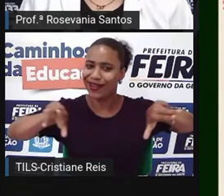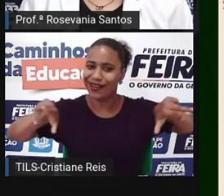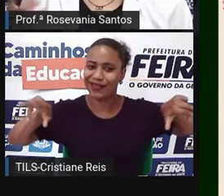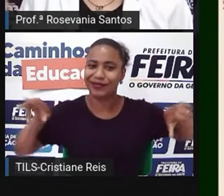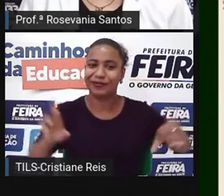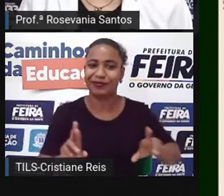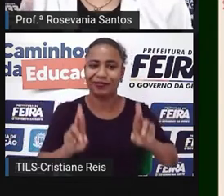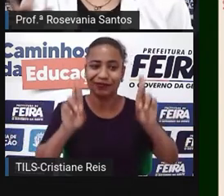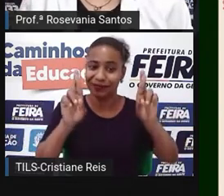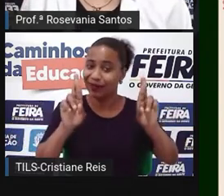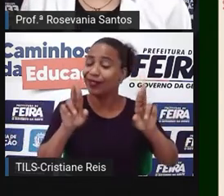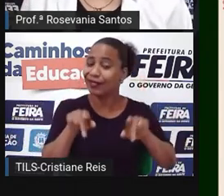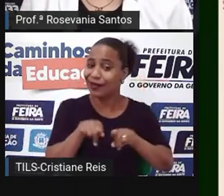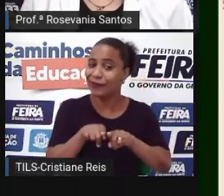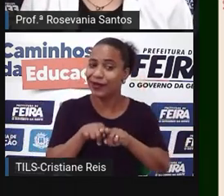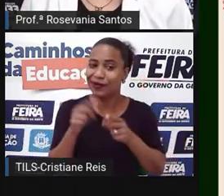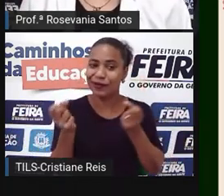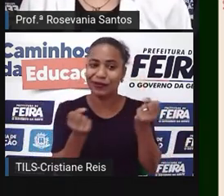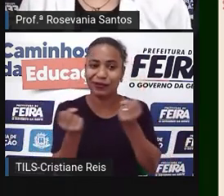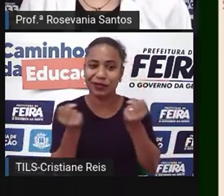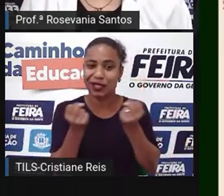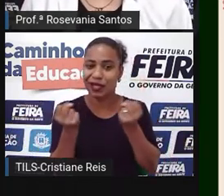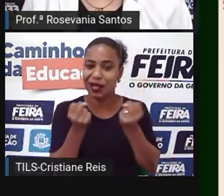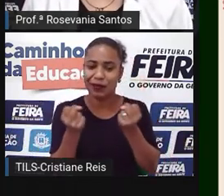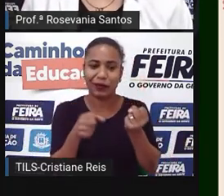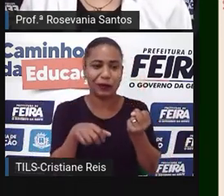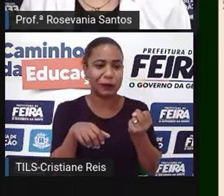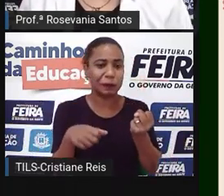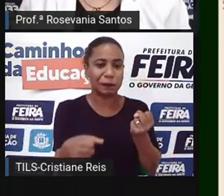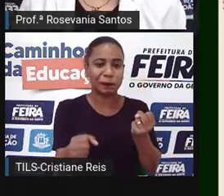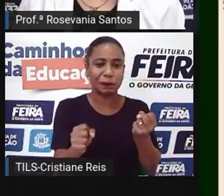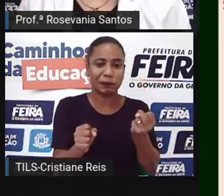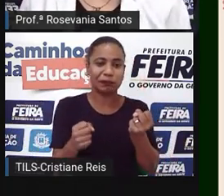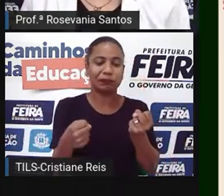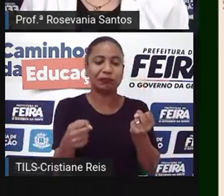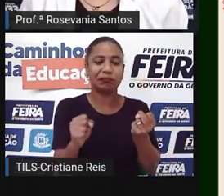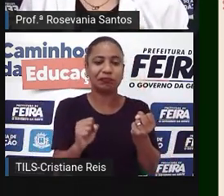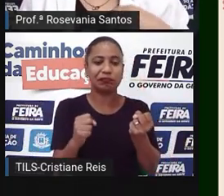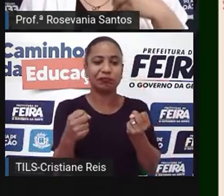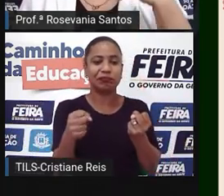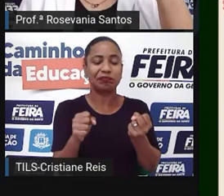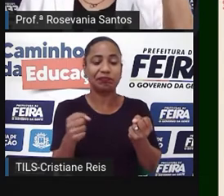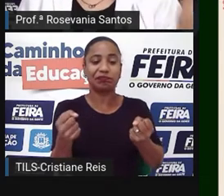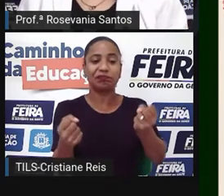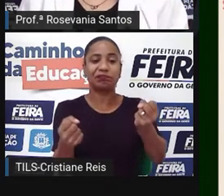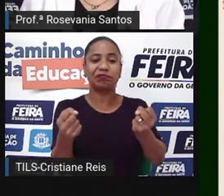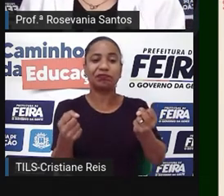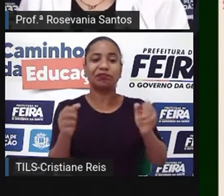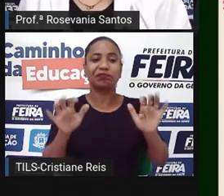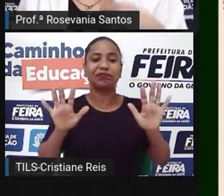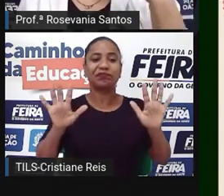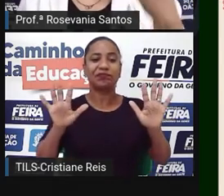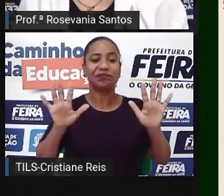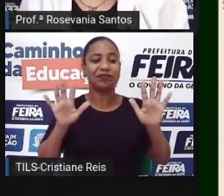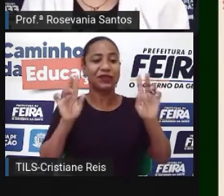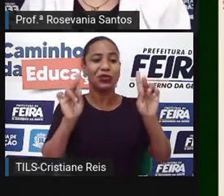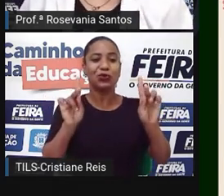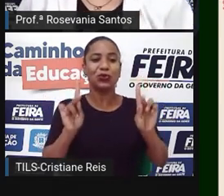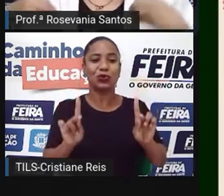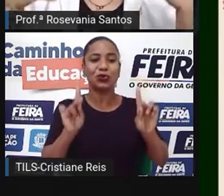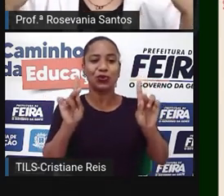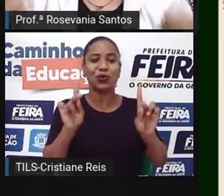Até os carros hoje são muito inteligentes, gente. Eles já têm conexões, alguns já dirigem sozinhos, já